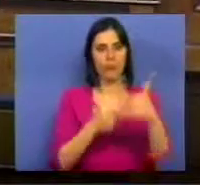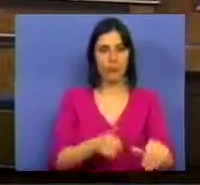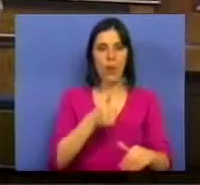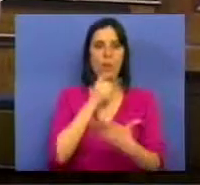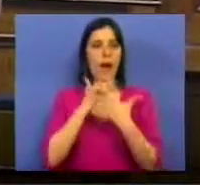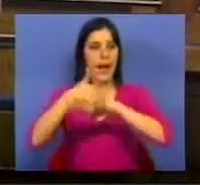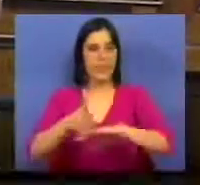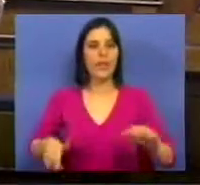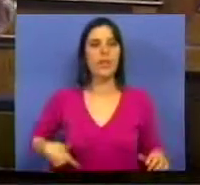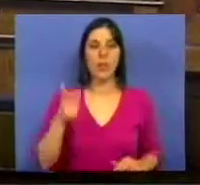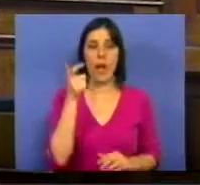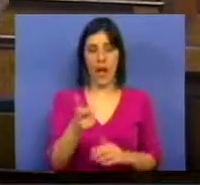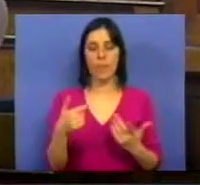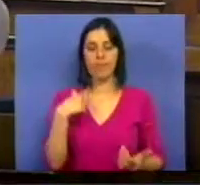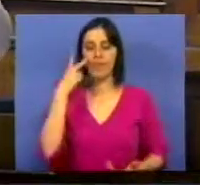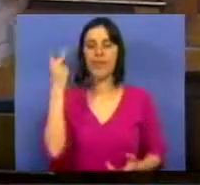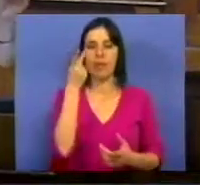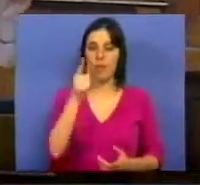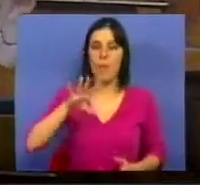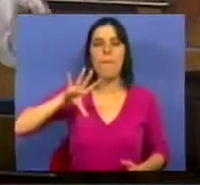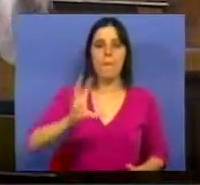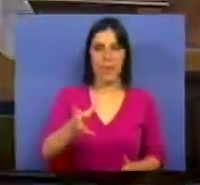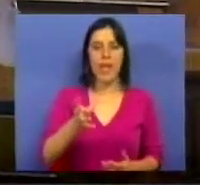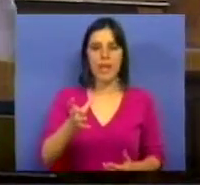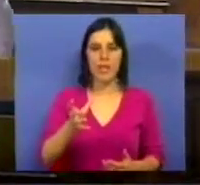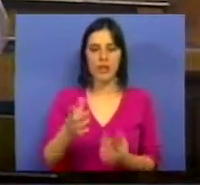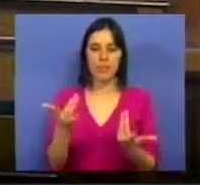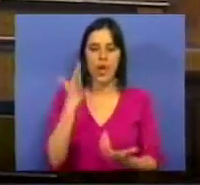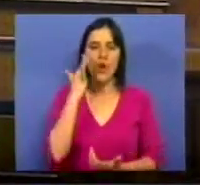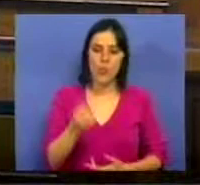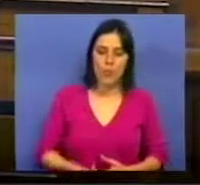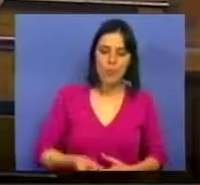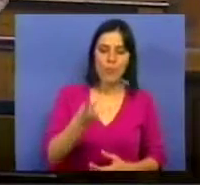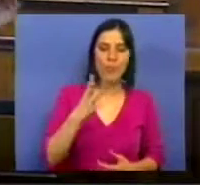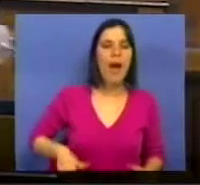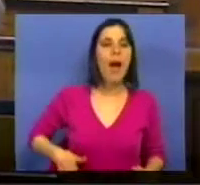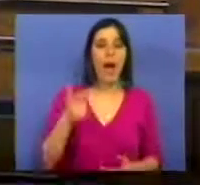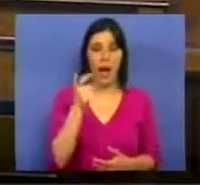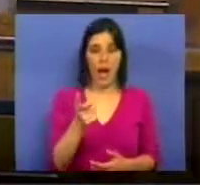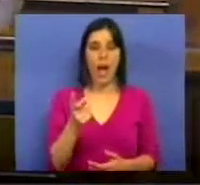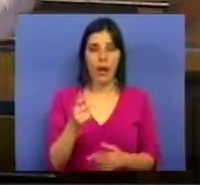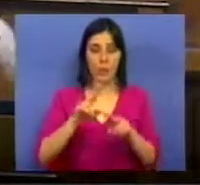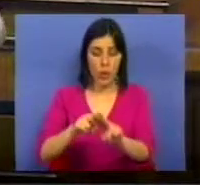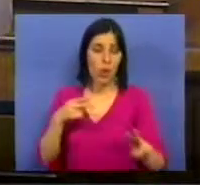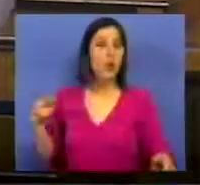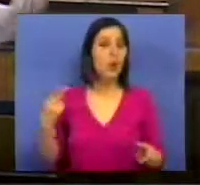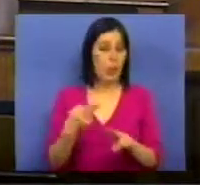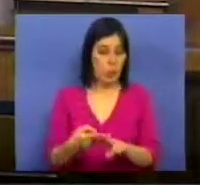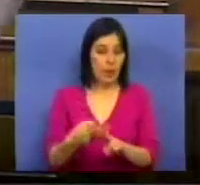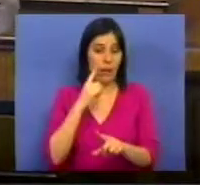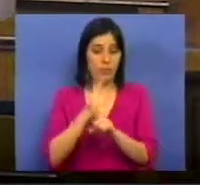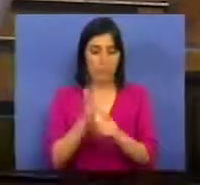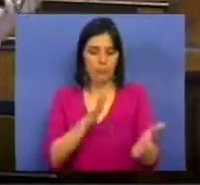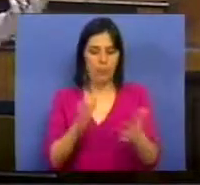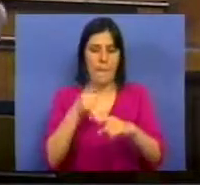acesso às armas. Nós vivemos num país que tem um número de armas que duplica em relação